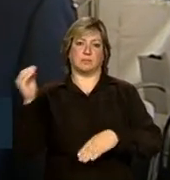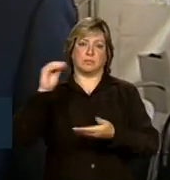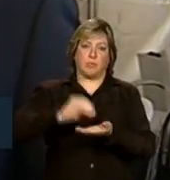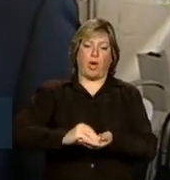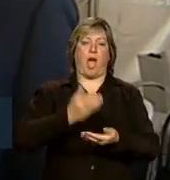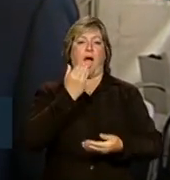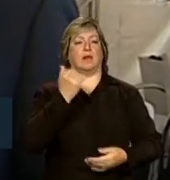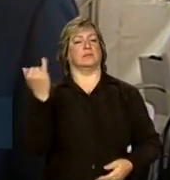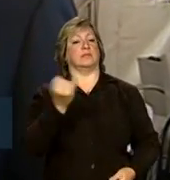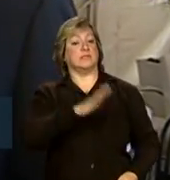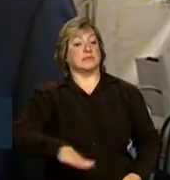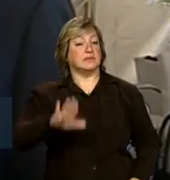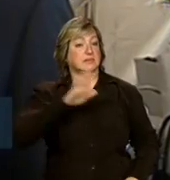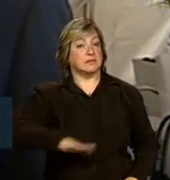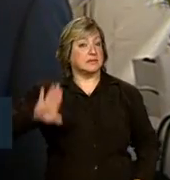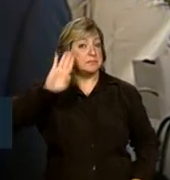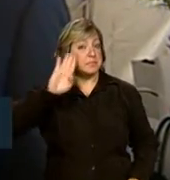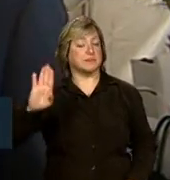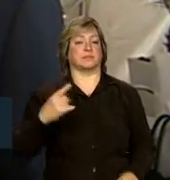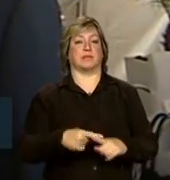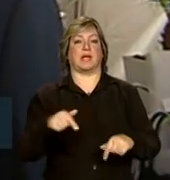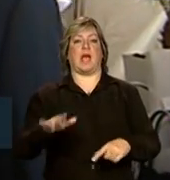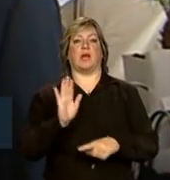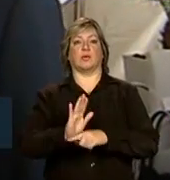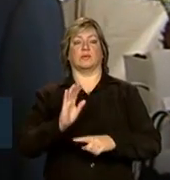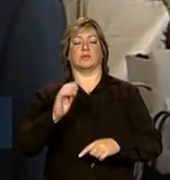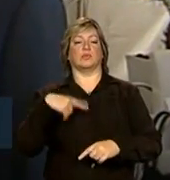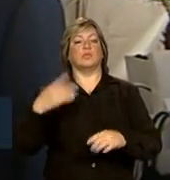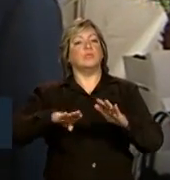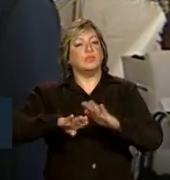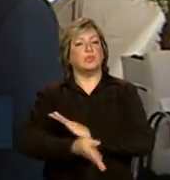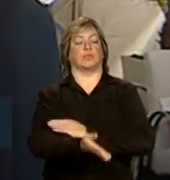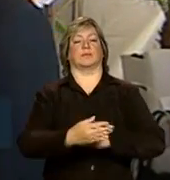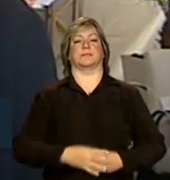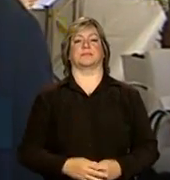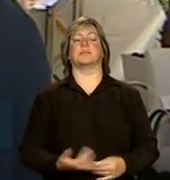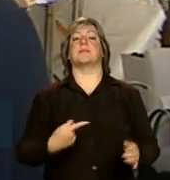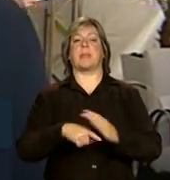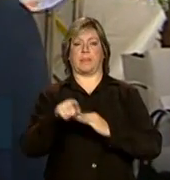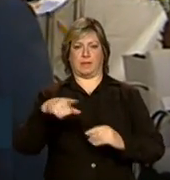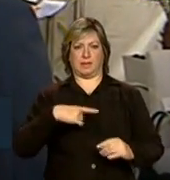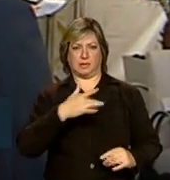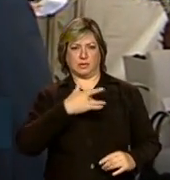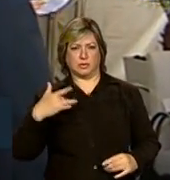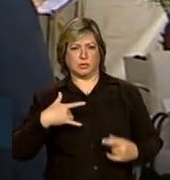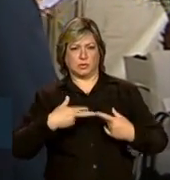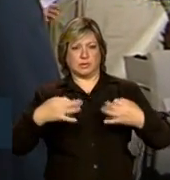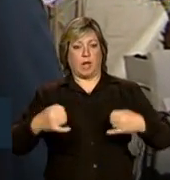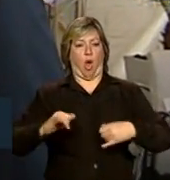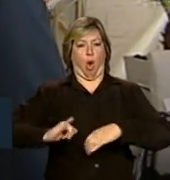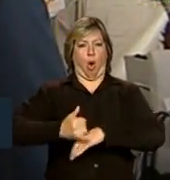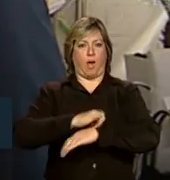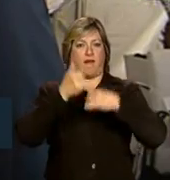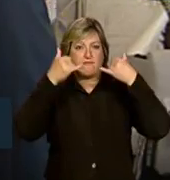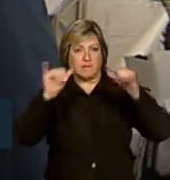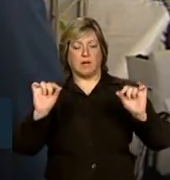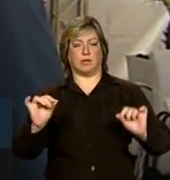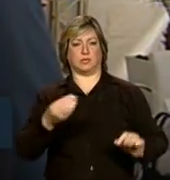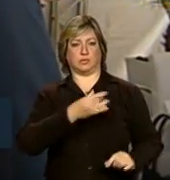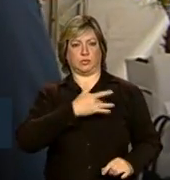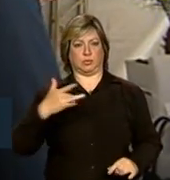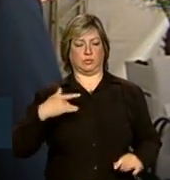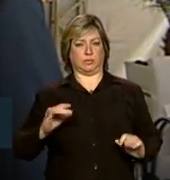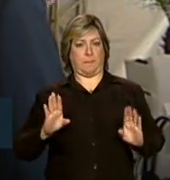crianças. Com eventos como esse, procuramos desenvolver essa cultura. É a nutrição na medida, sem engordar, mas alimentando de forma suficiente.